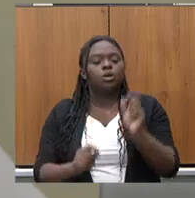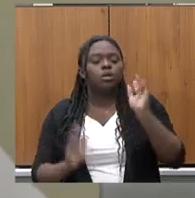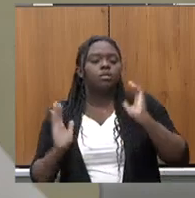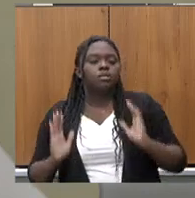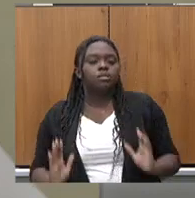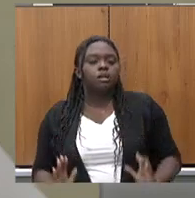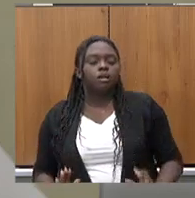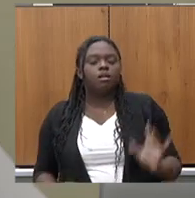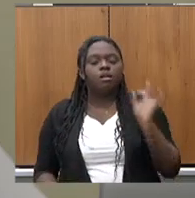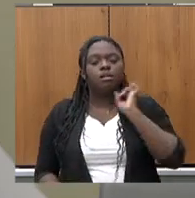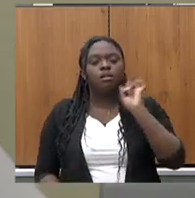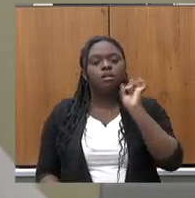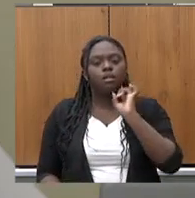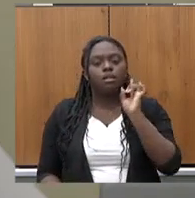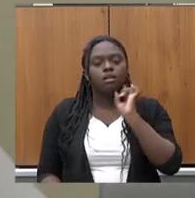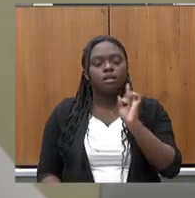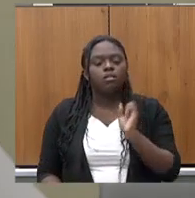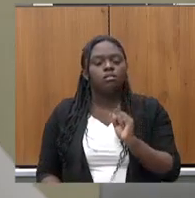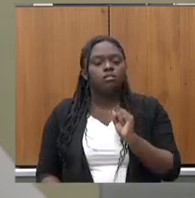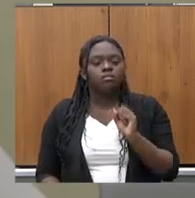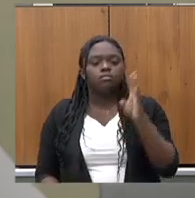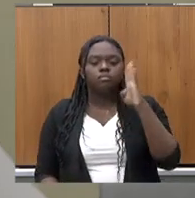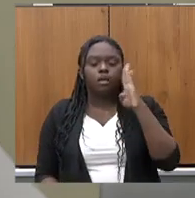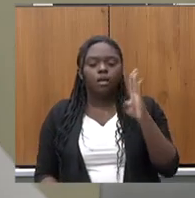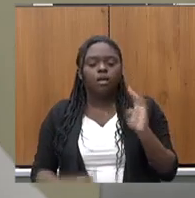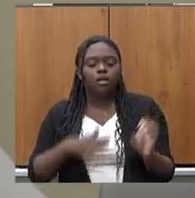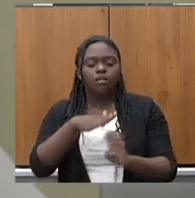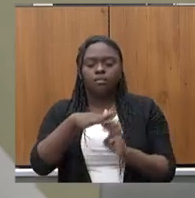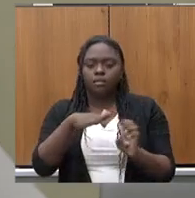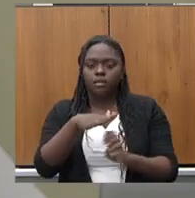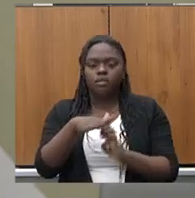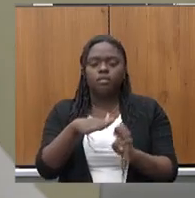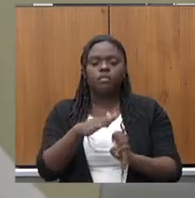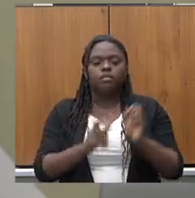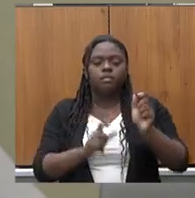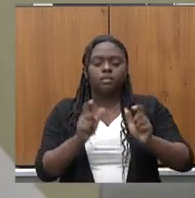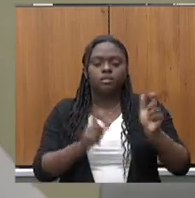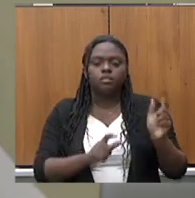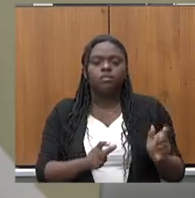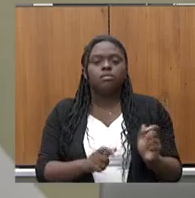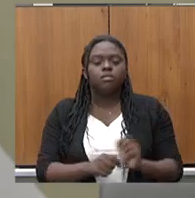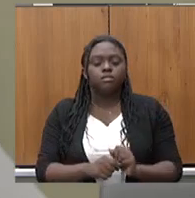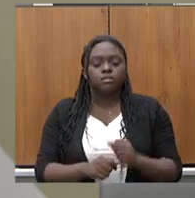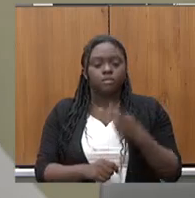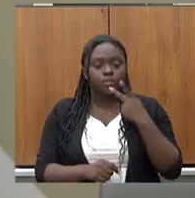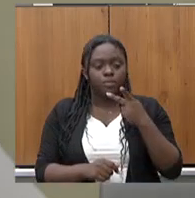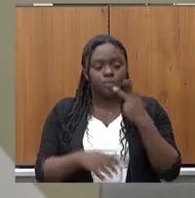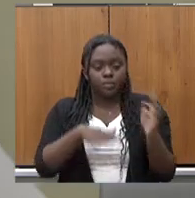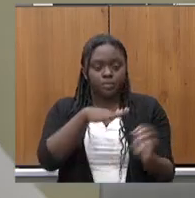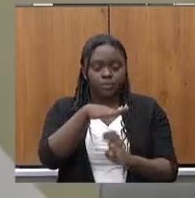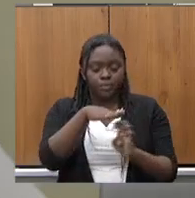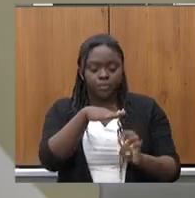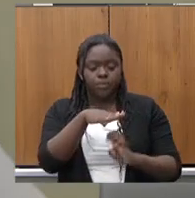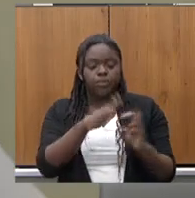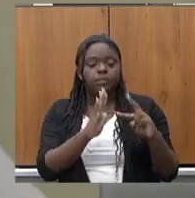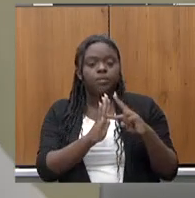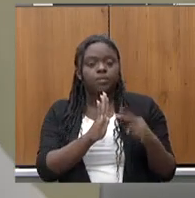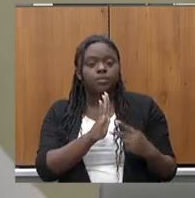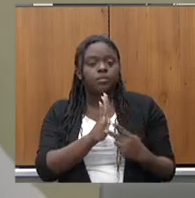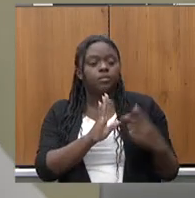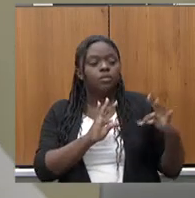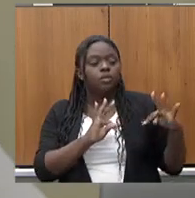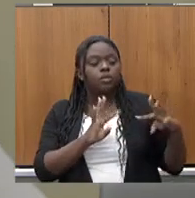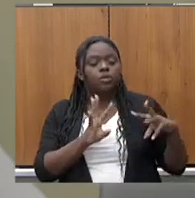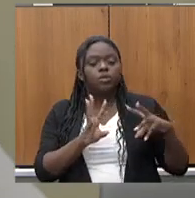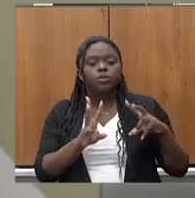notadamente, os investidores, empreendedores, e, quando eu falo empreendedores, eu estou dizendo todos